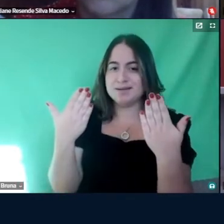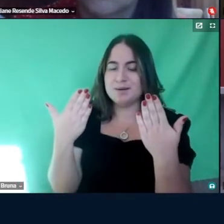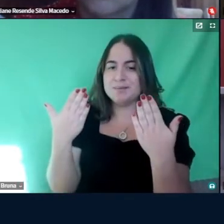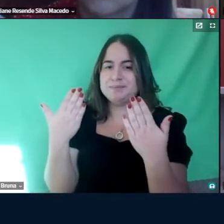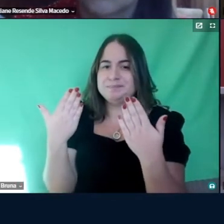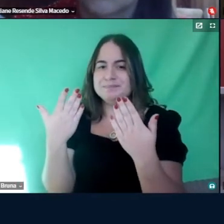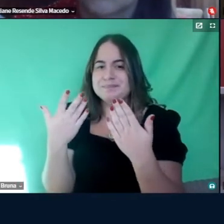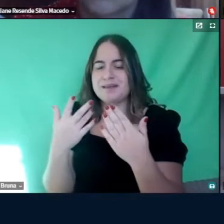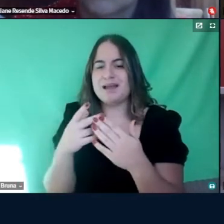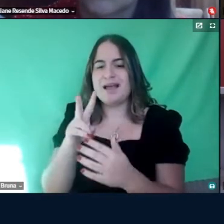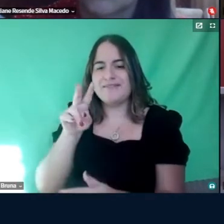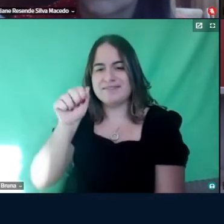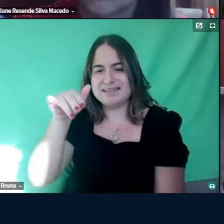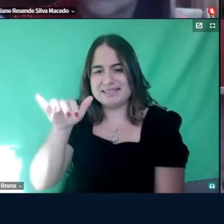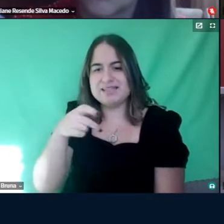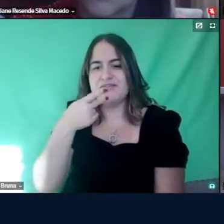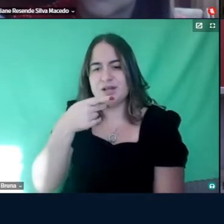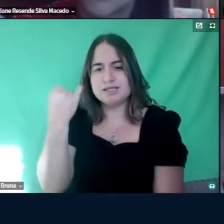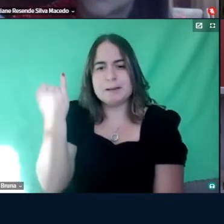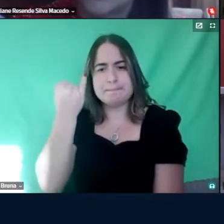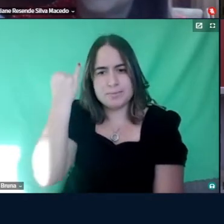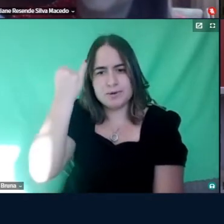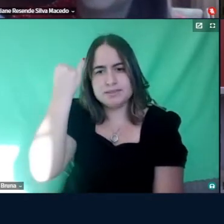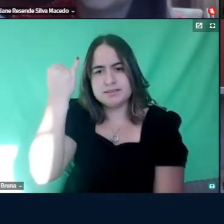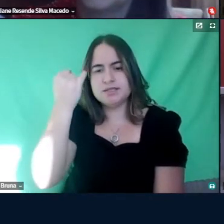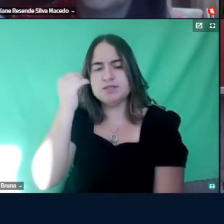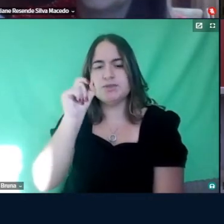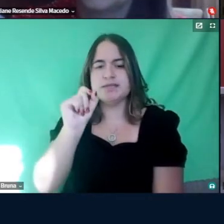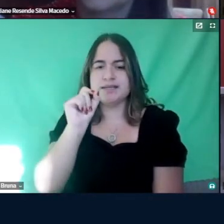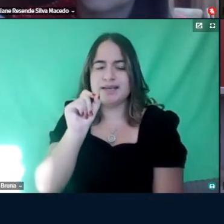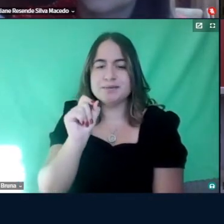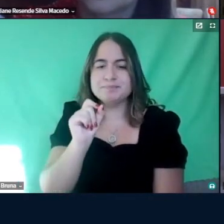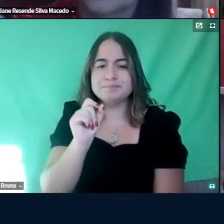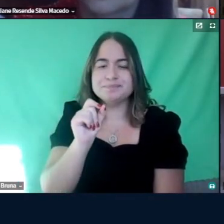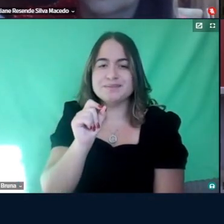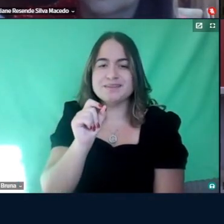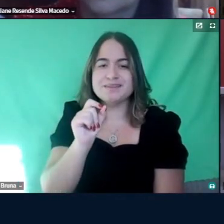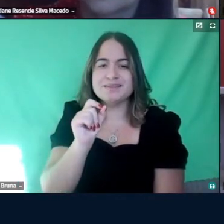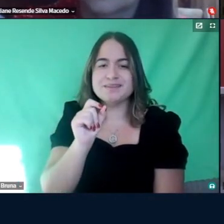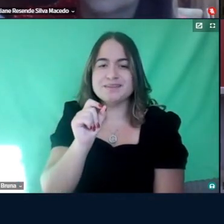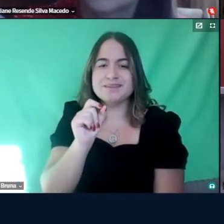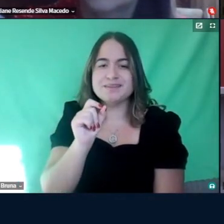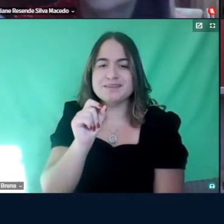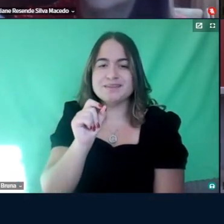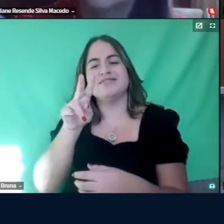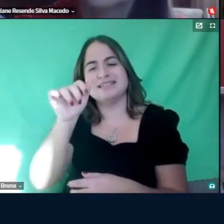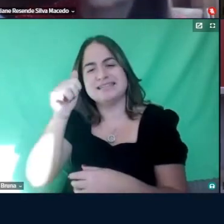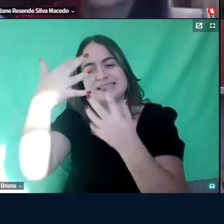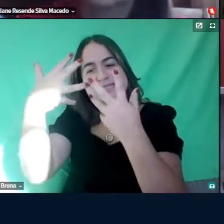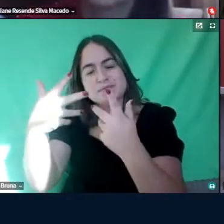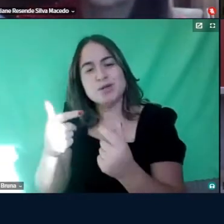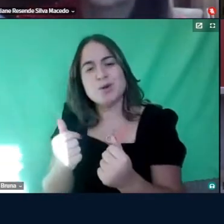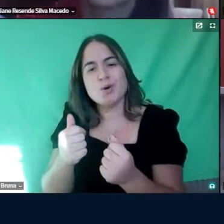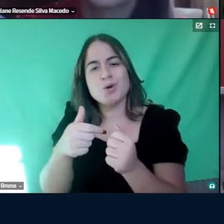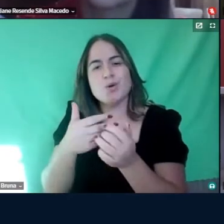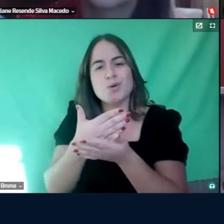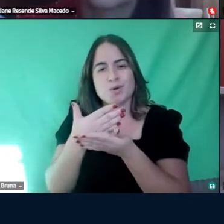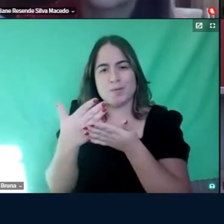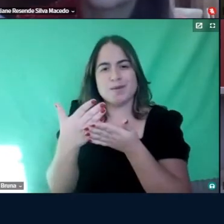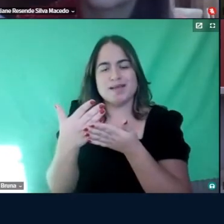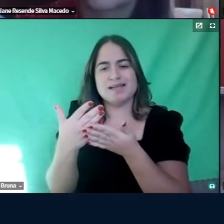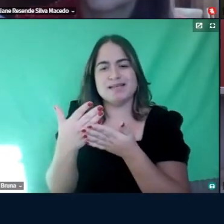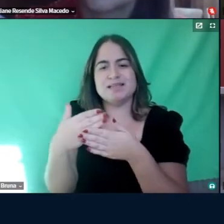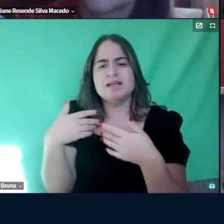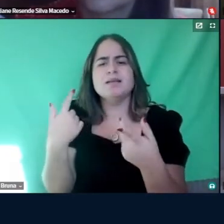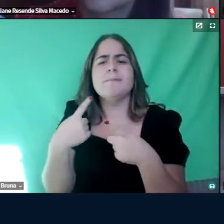Vanessa falou uma coisa super importante, que é, a Vanessa explicou no começo, né, porque que, para